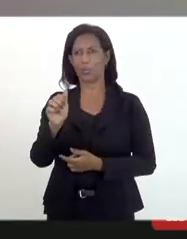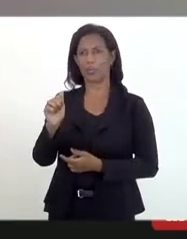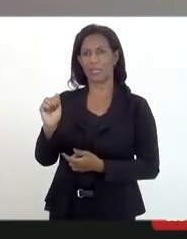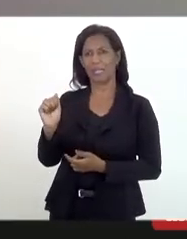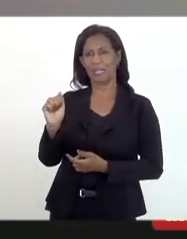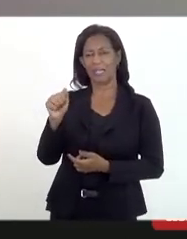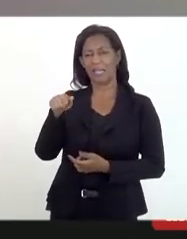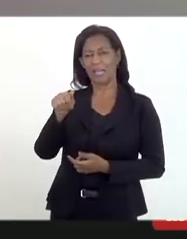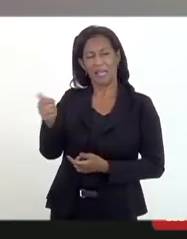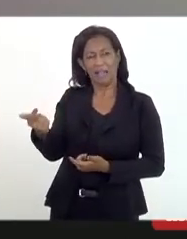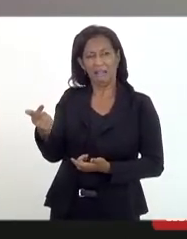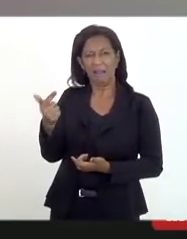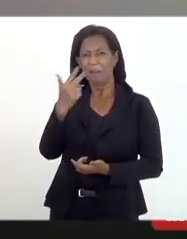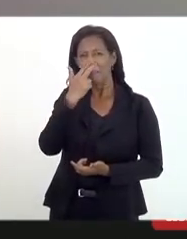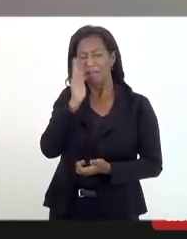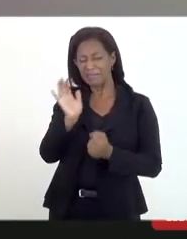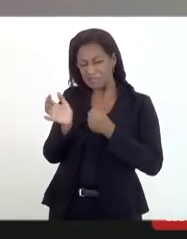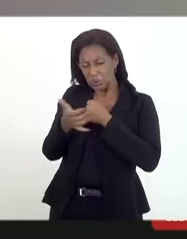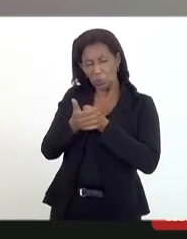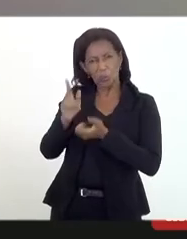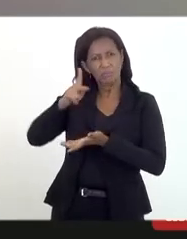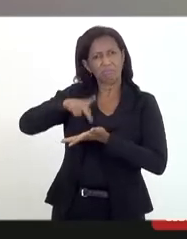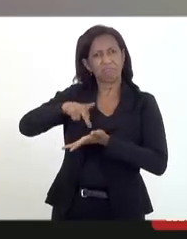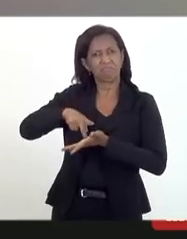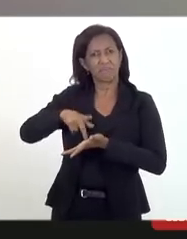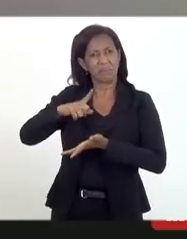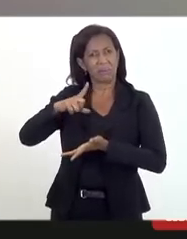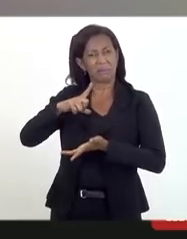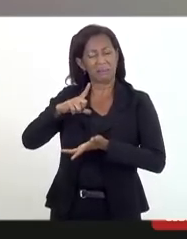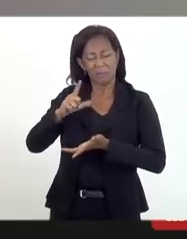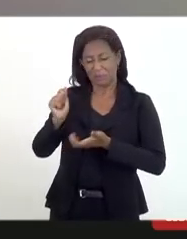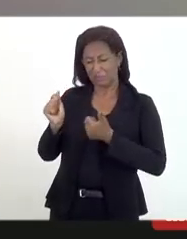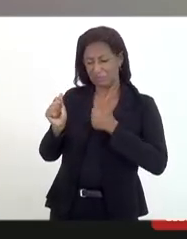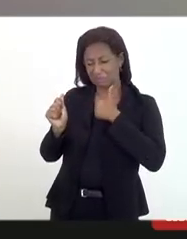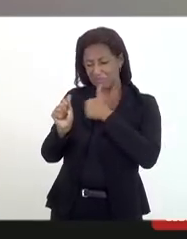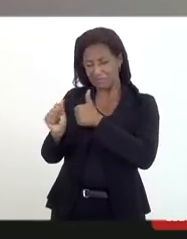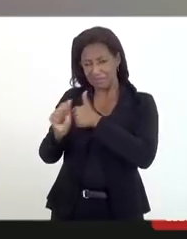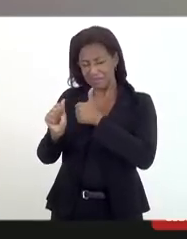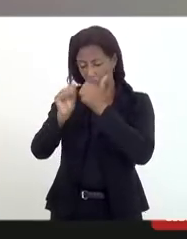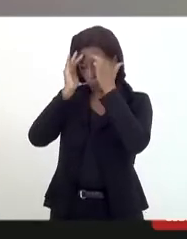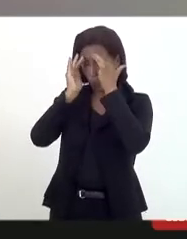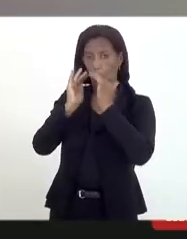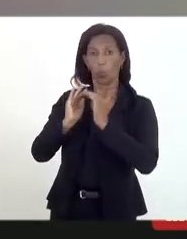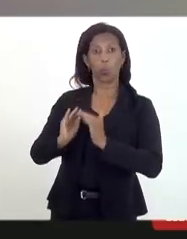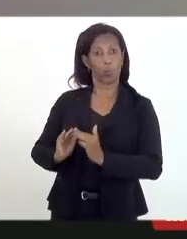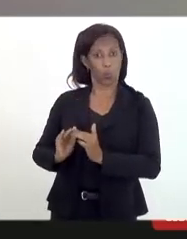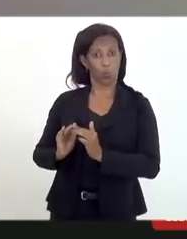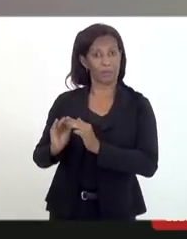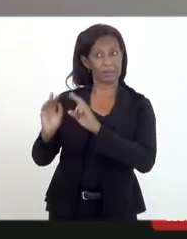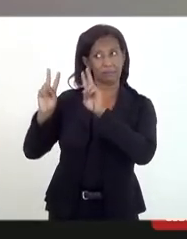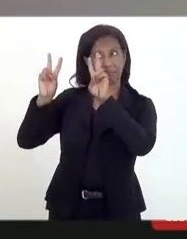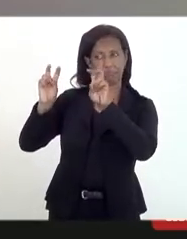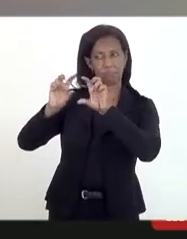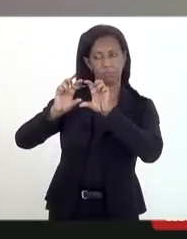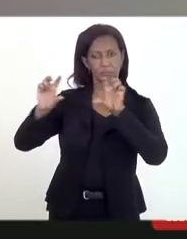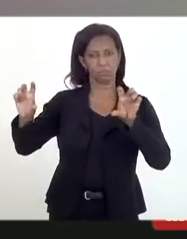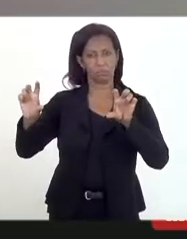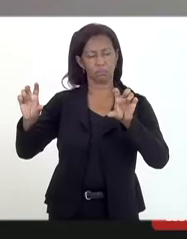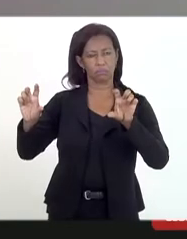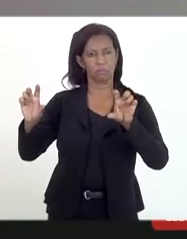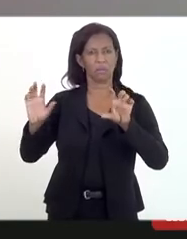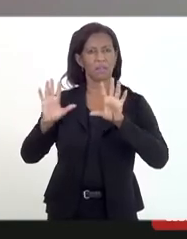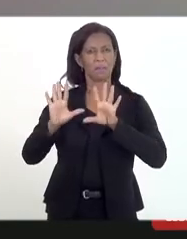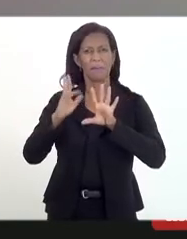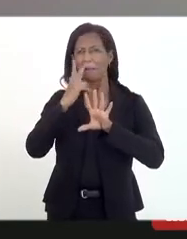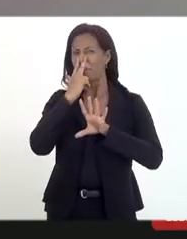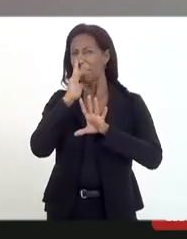esconde a realidade dos fatos. Eu tenho tentado respeitar essa nomenclatura porque ela já é consagrada, mas